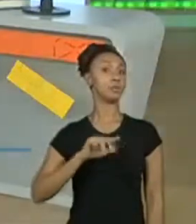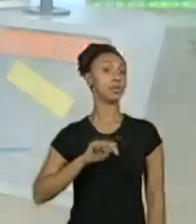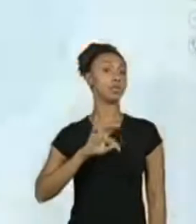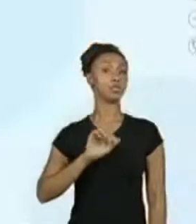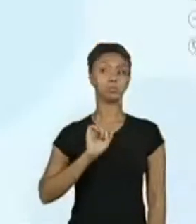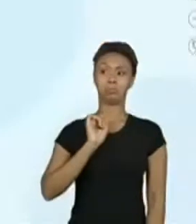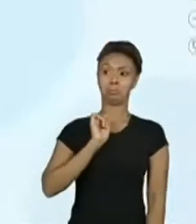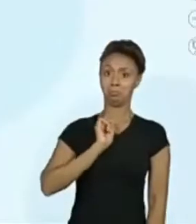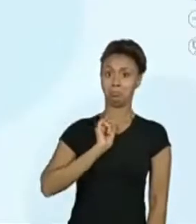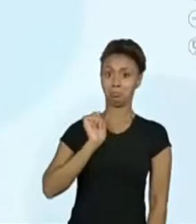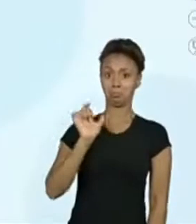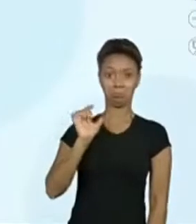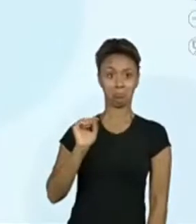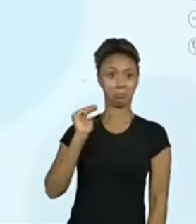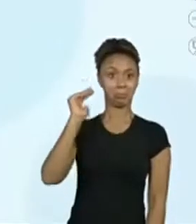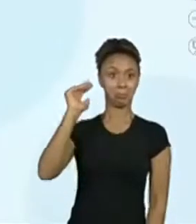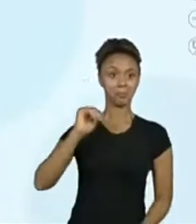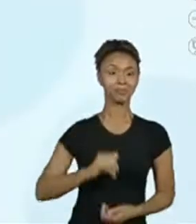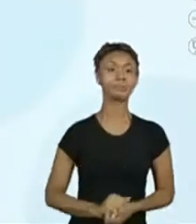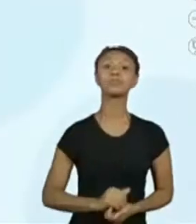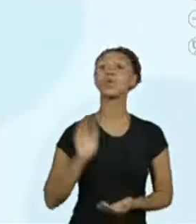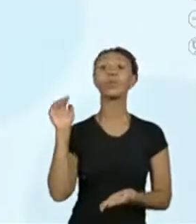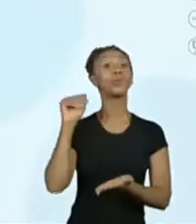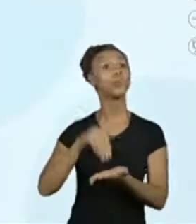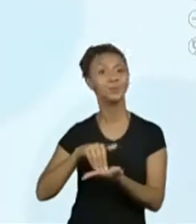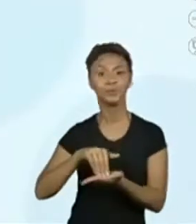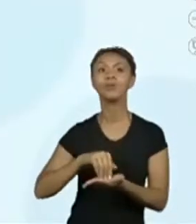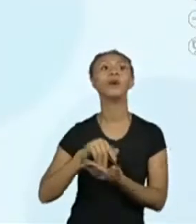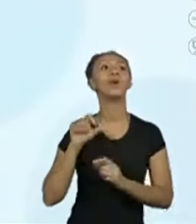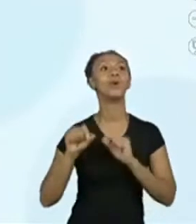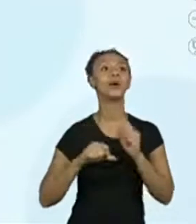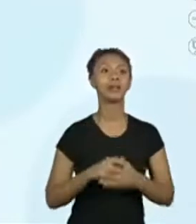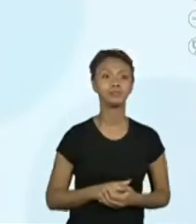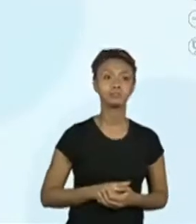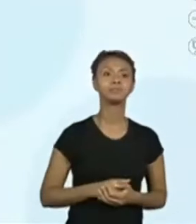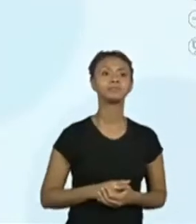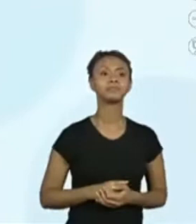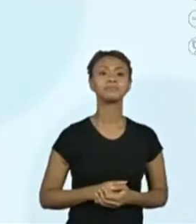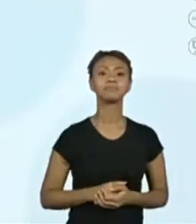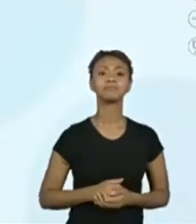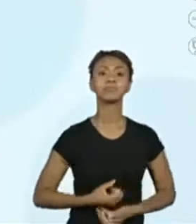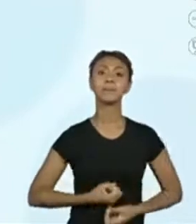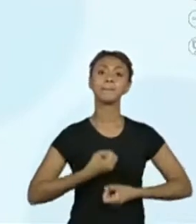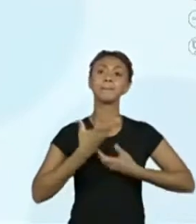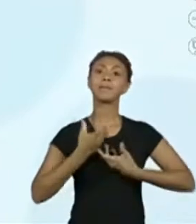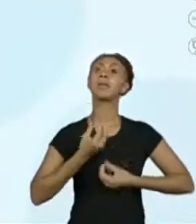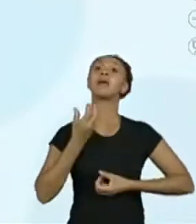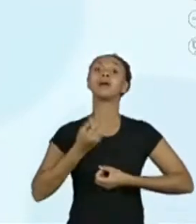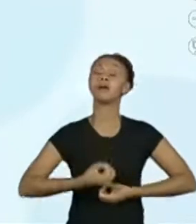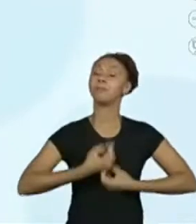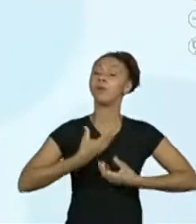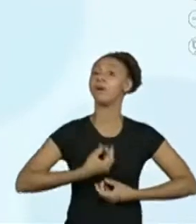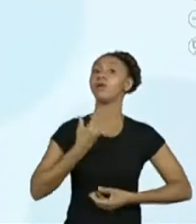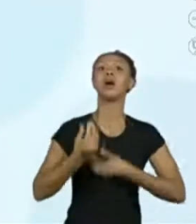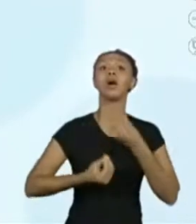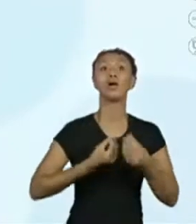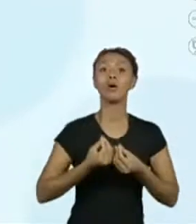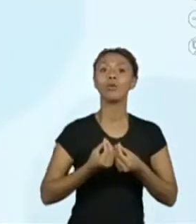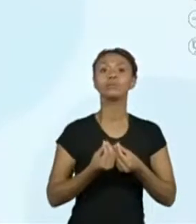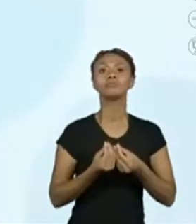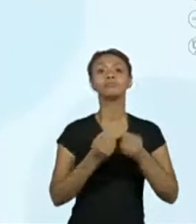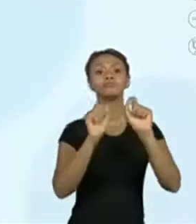Por último, é criar poemas apenas com imagens. Isso também é possível.